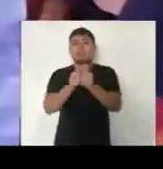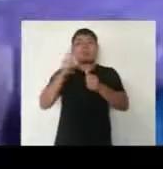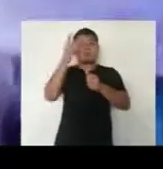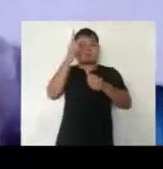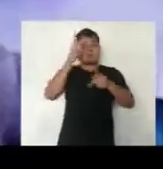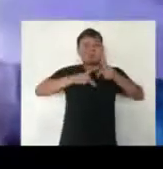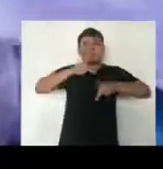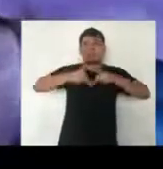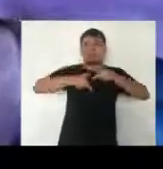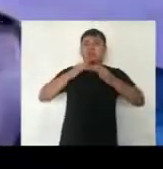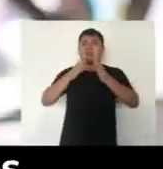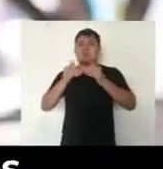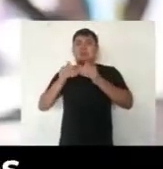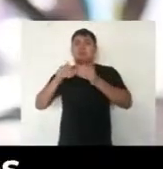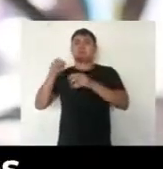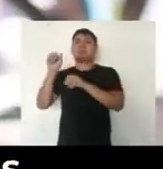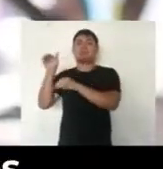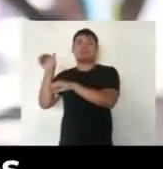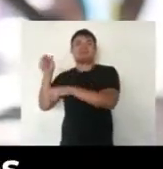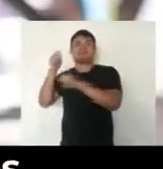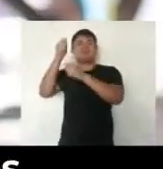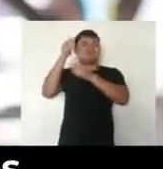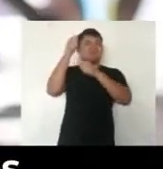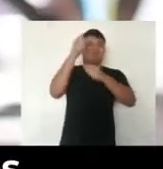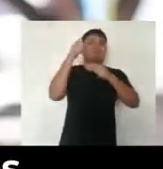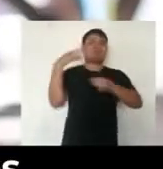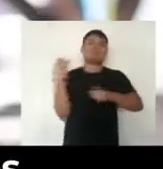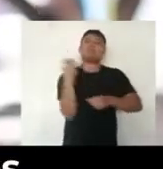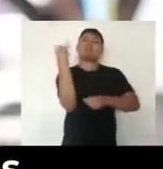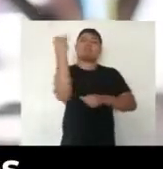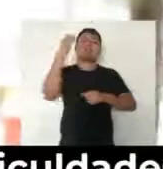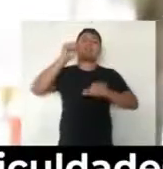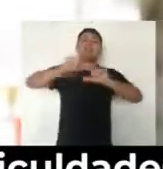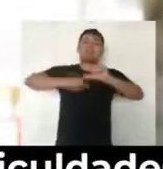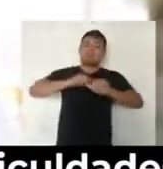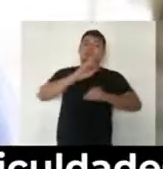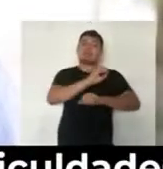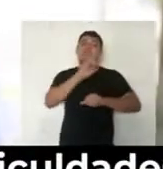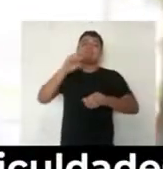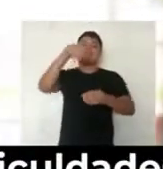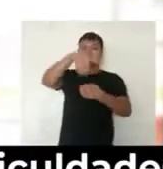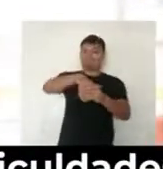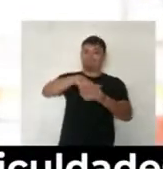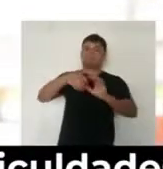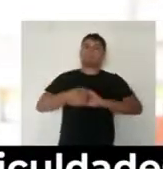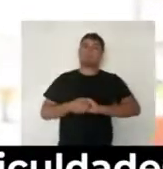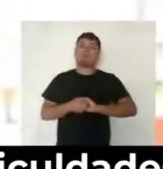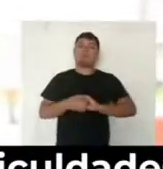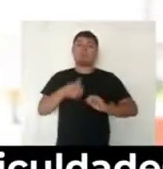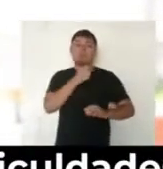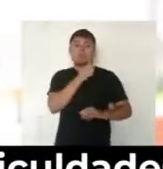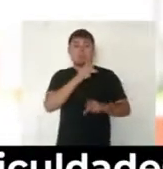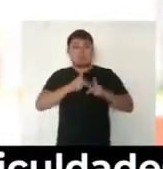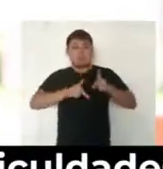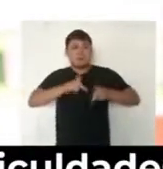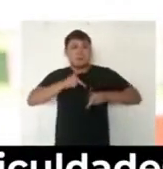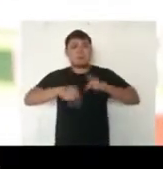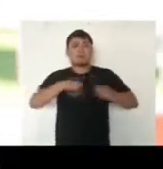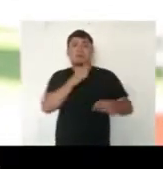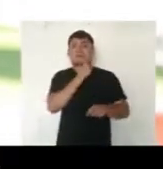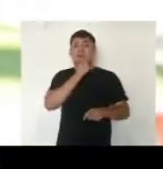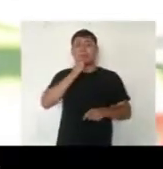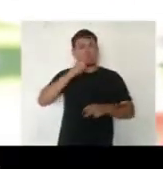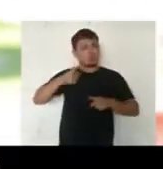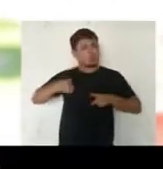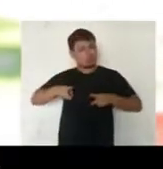foram fundamentais para o adiamento necessário das eleições. O povo de Macapá, mesmo diante de todas as dificuldades,